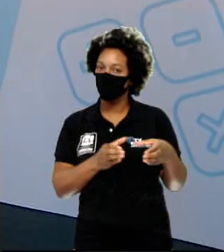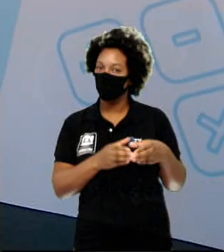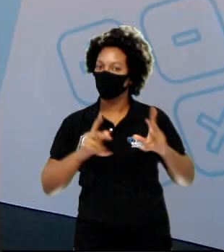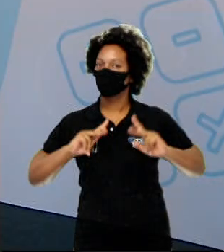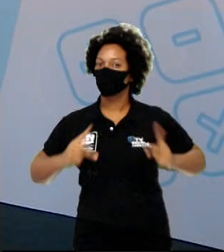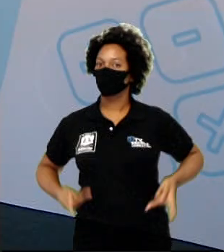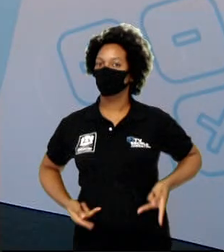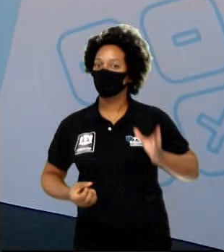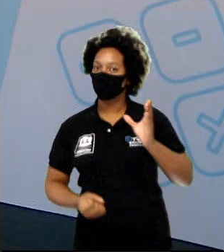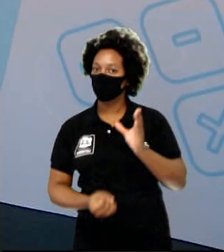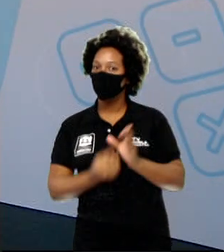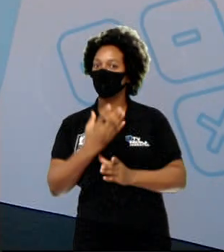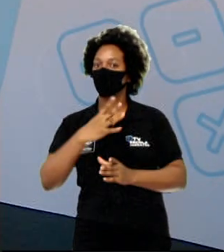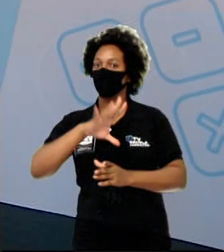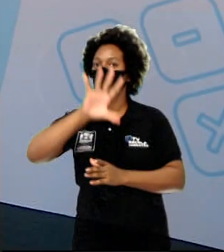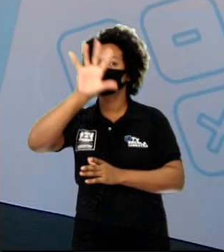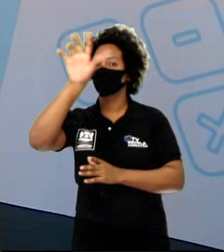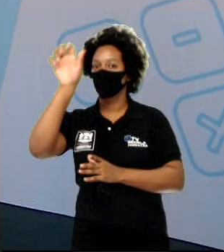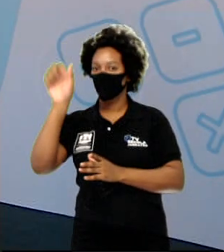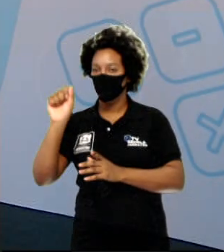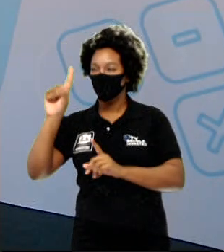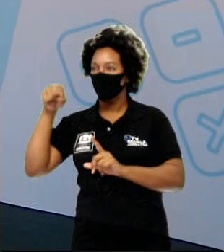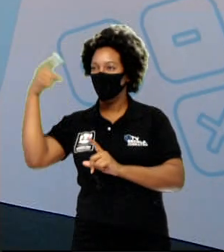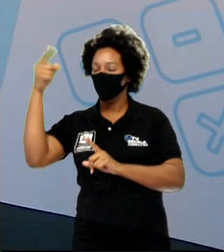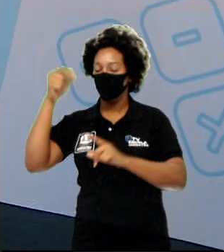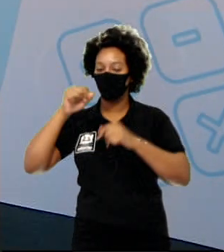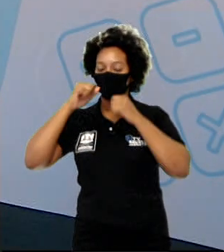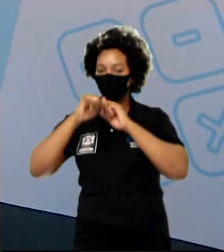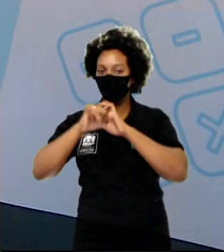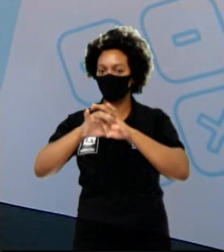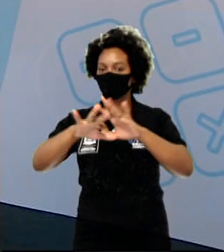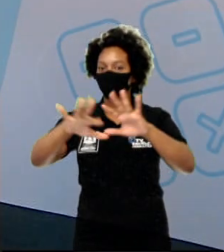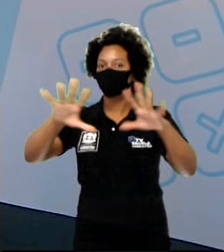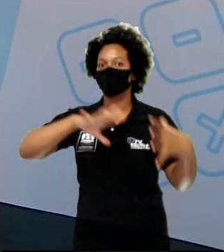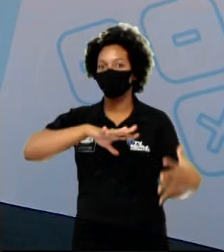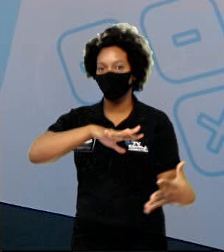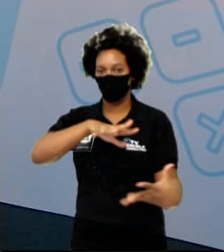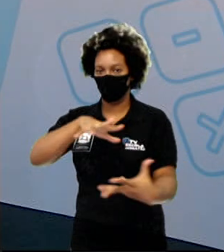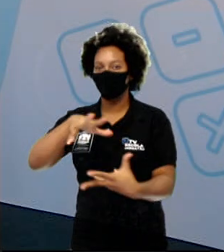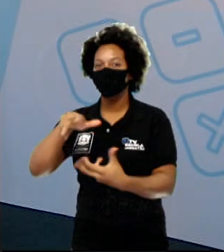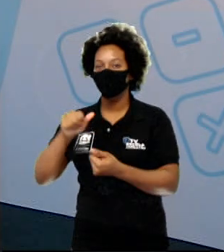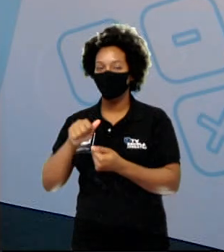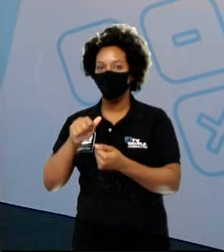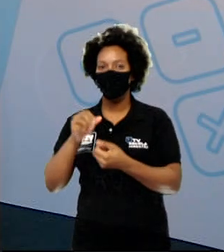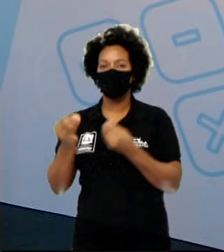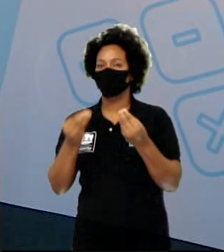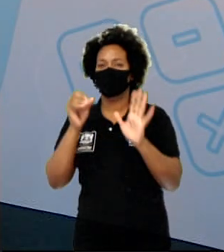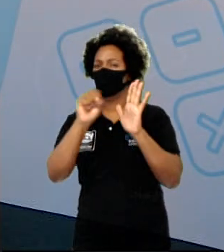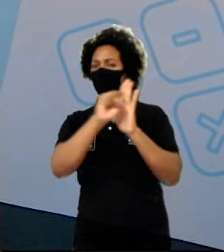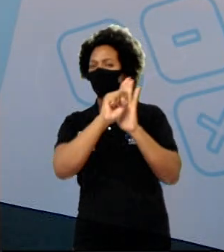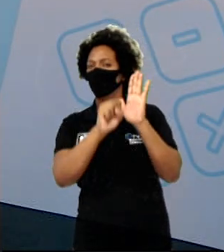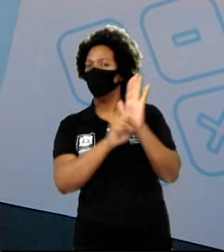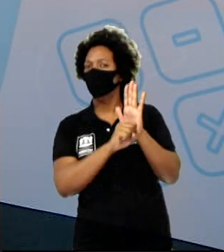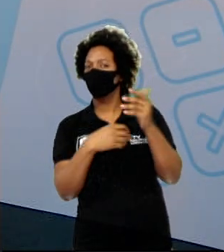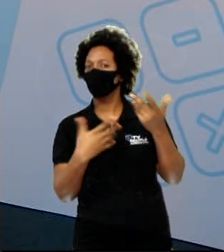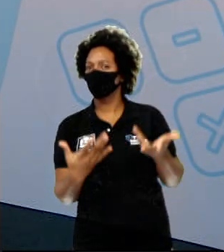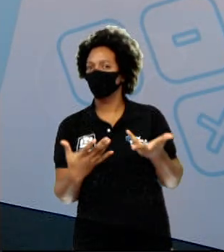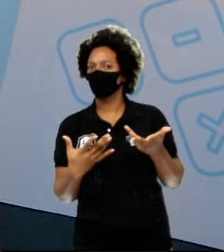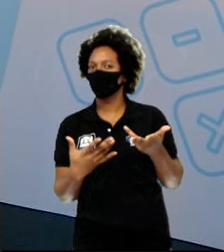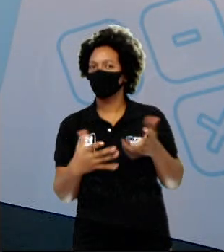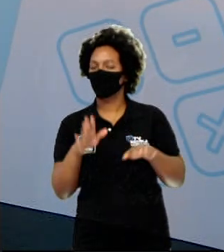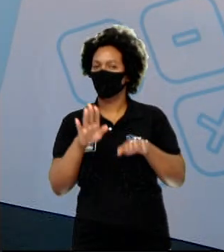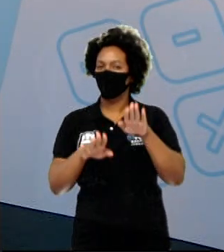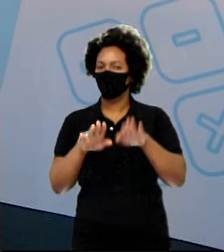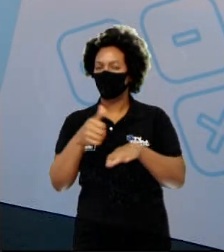surgem na África e depois é que se espalham pelo resto do mundo. Em que época surgimos? Há cerca de